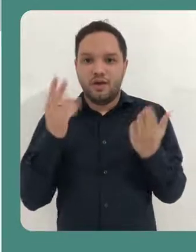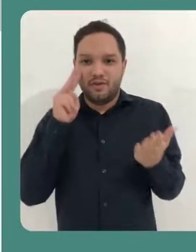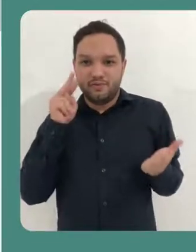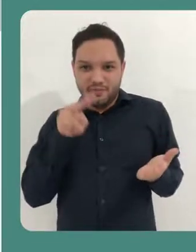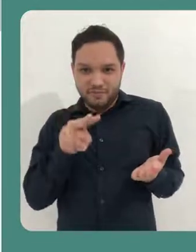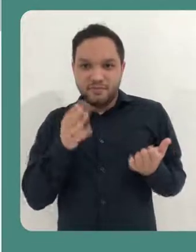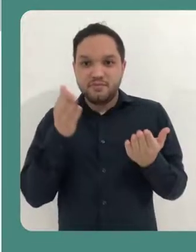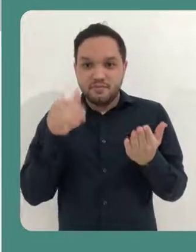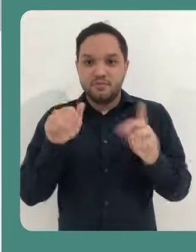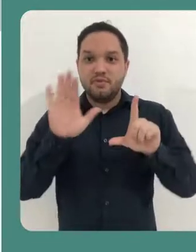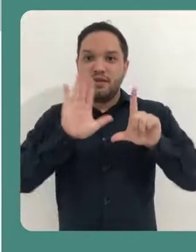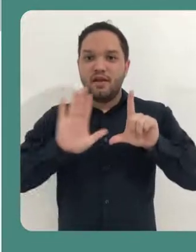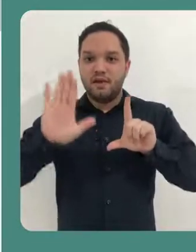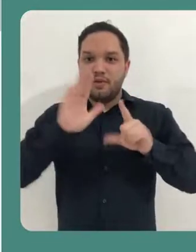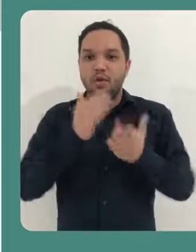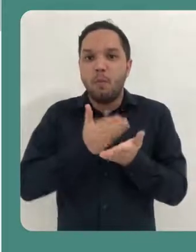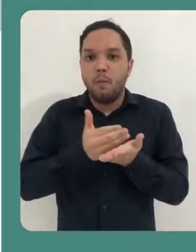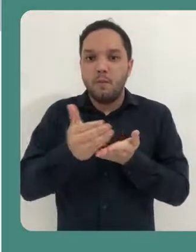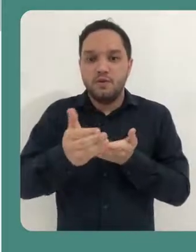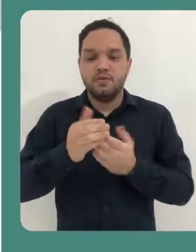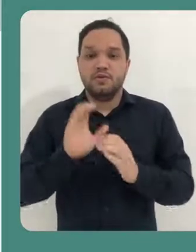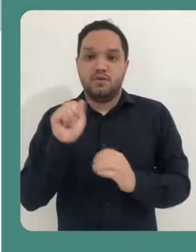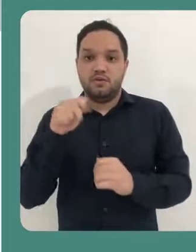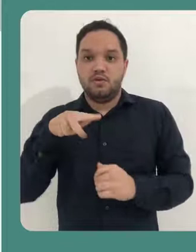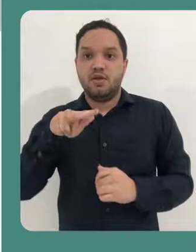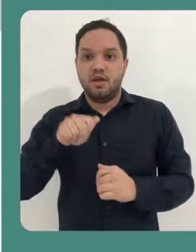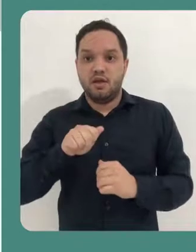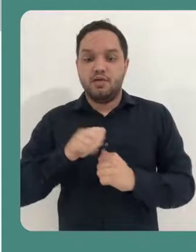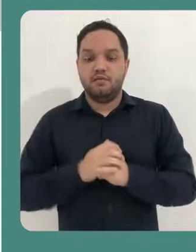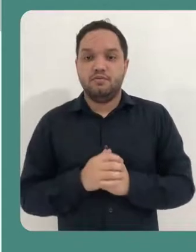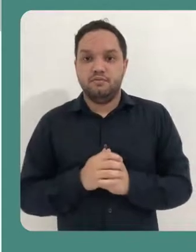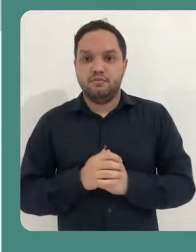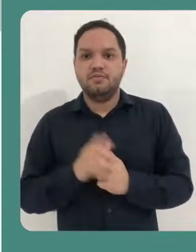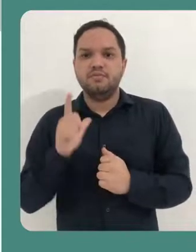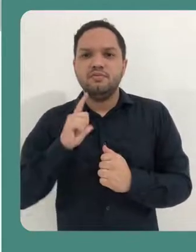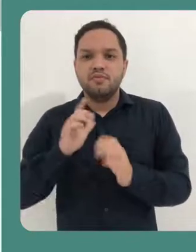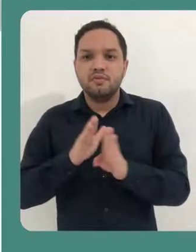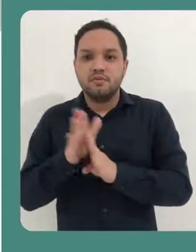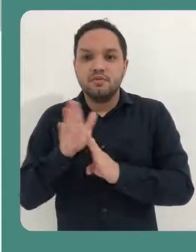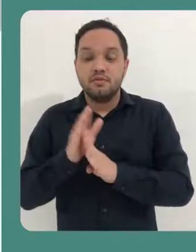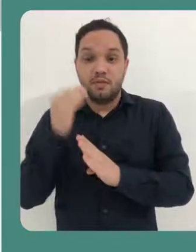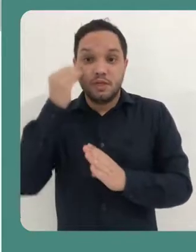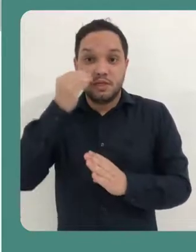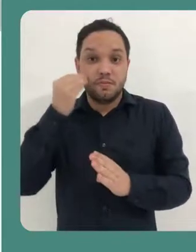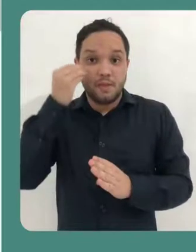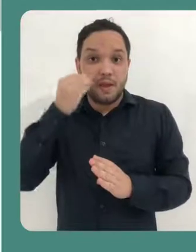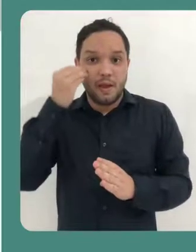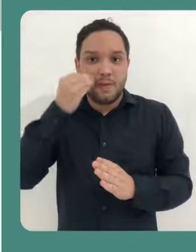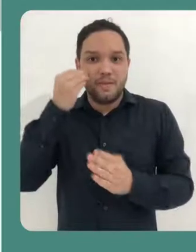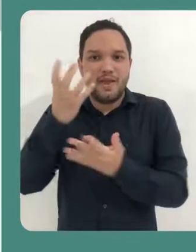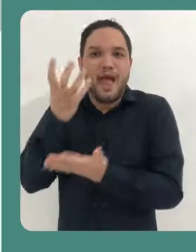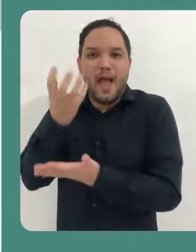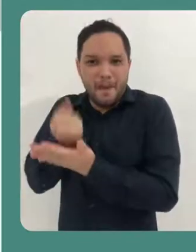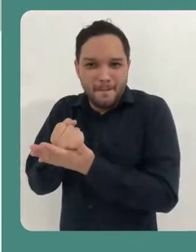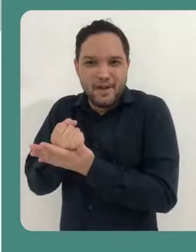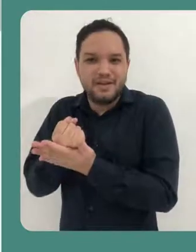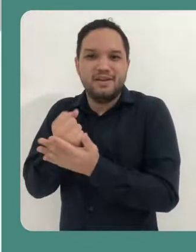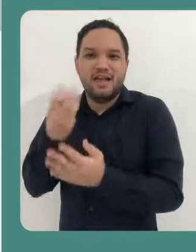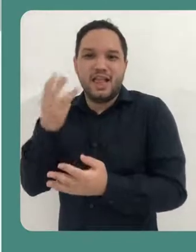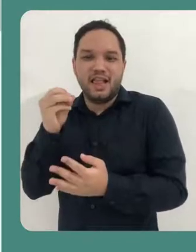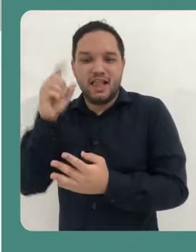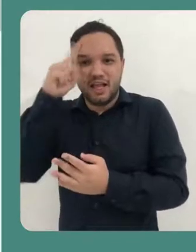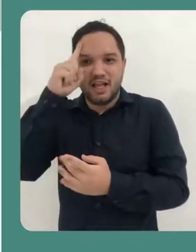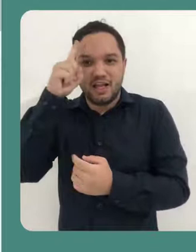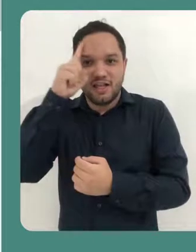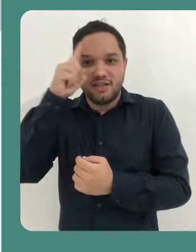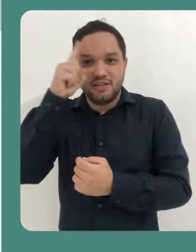Esta página que você está vendo é a página inicial do Canva. Embora tenha aqui uma orientação para experimentar o Canva